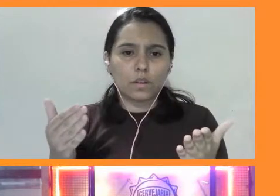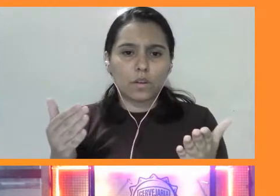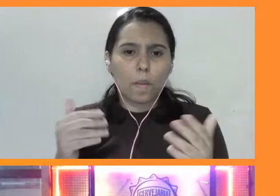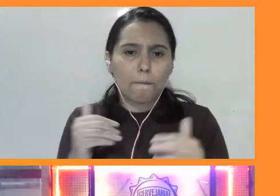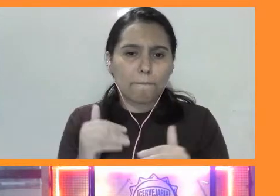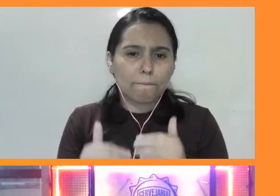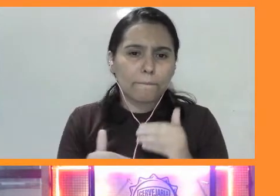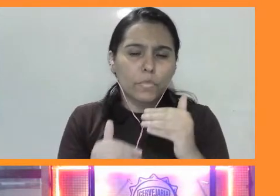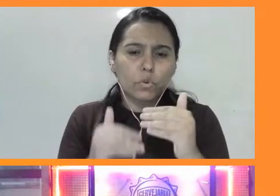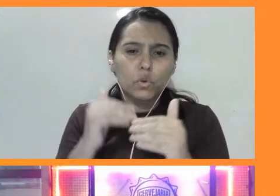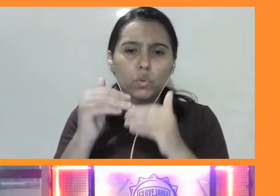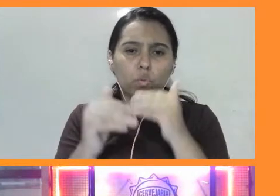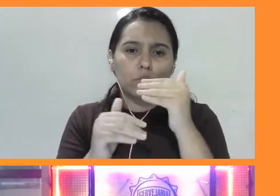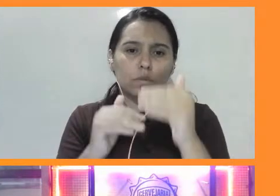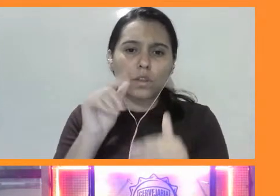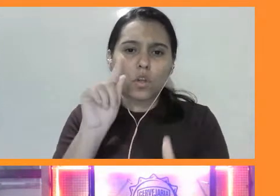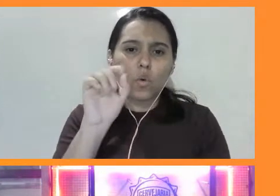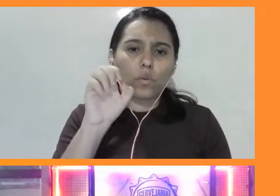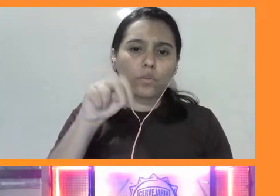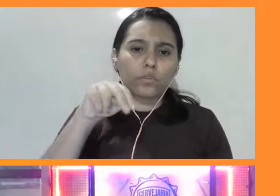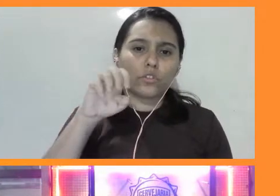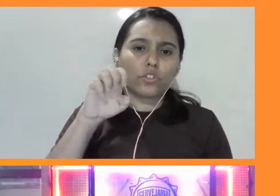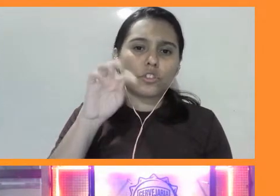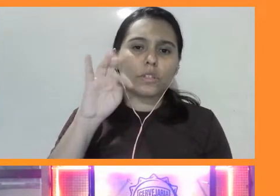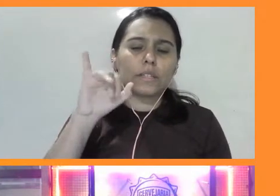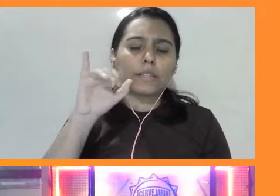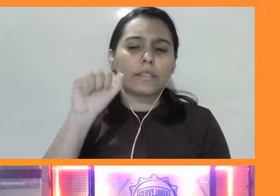genética, qual a forma melhor para as fêmeas?